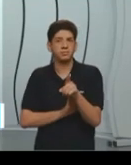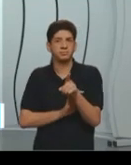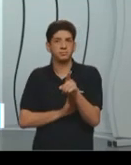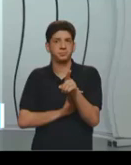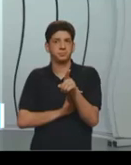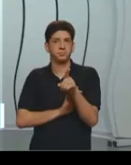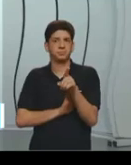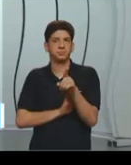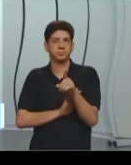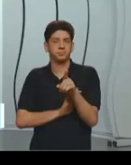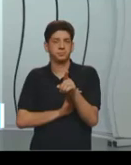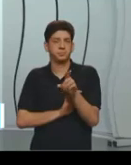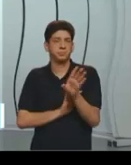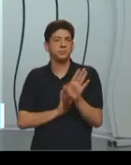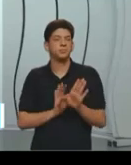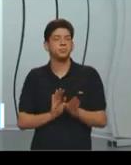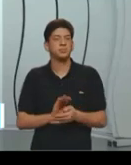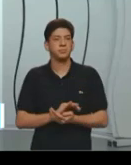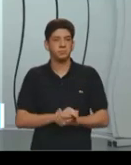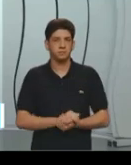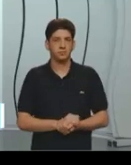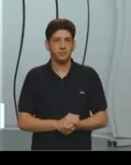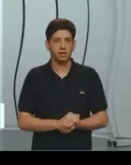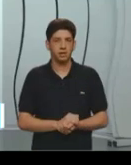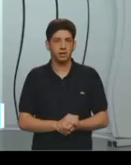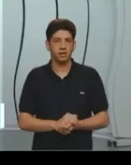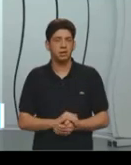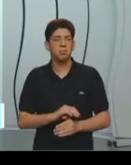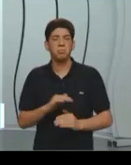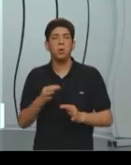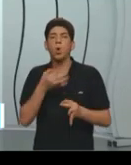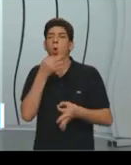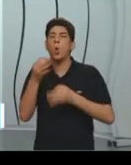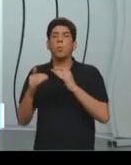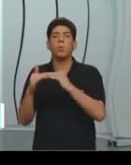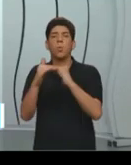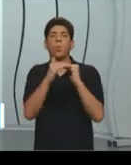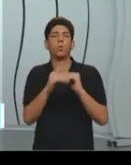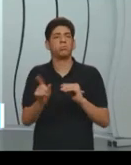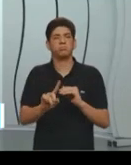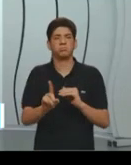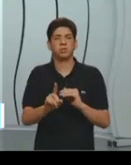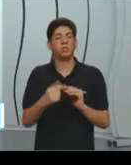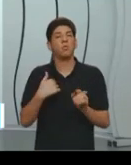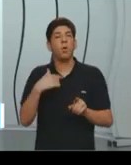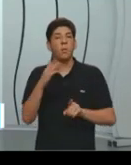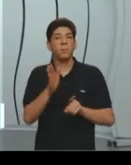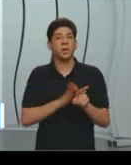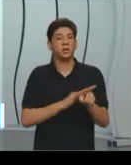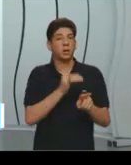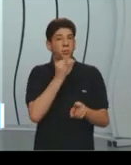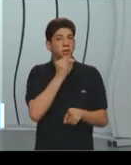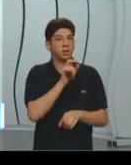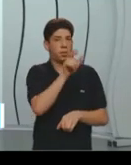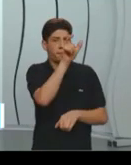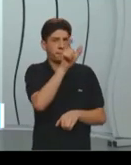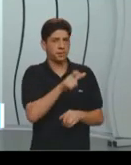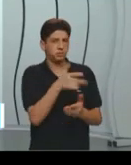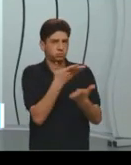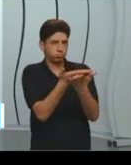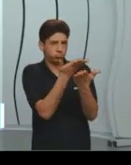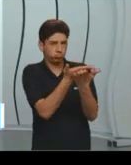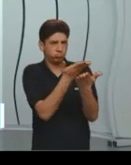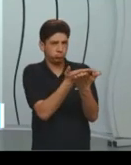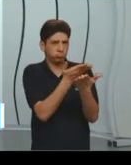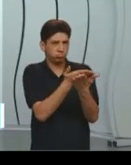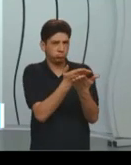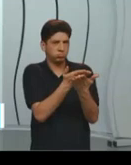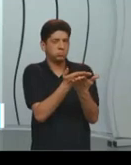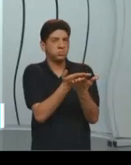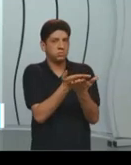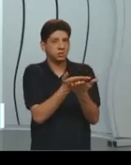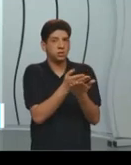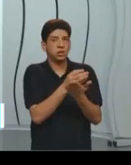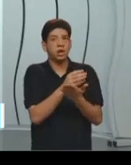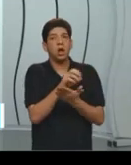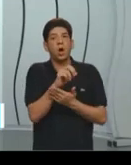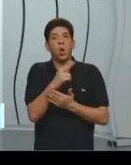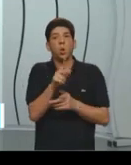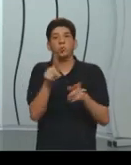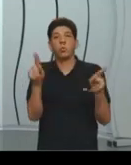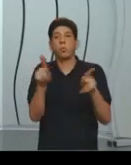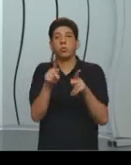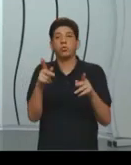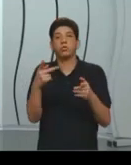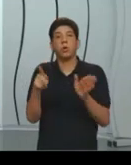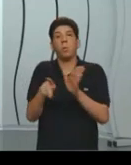pergunta, fugindo do senso comum, e perguntar para o especialista, igual, se fizer a pergunta para o professor Ladislau, que da PUC,